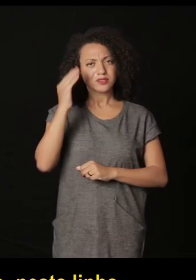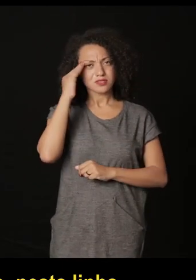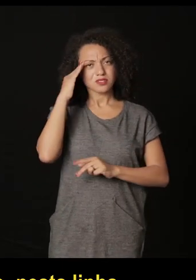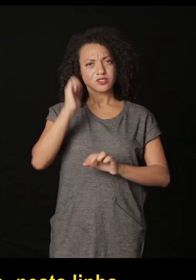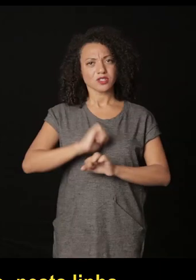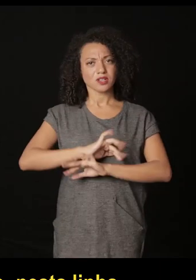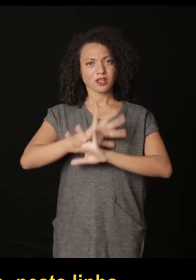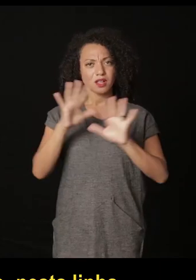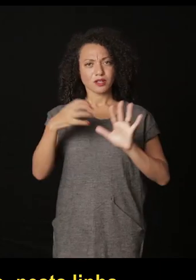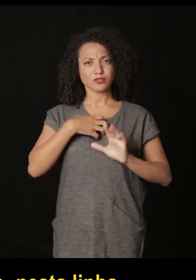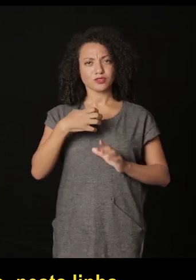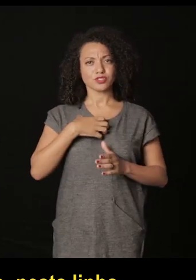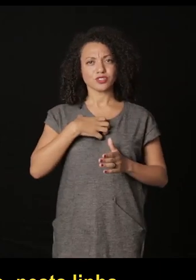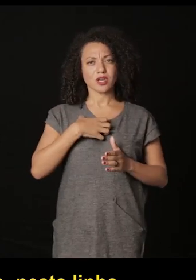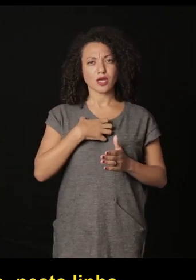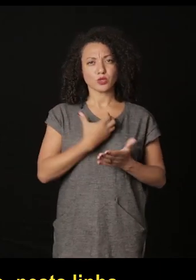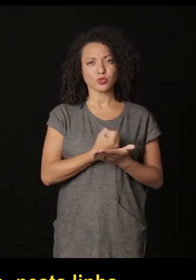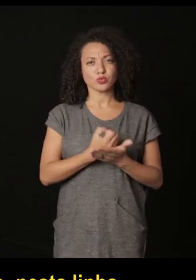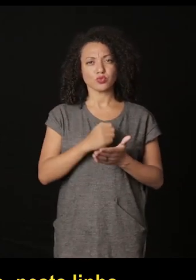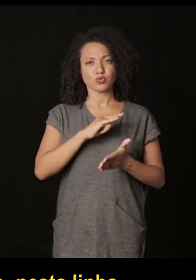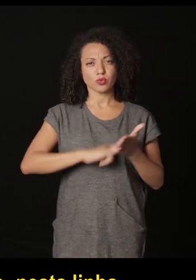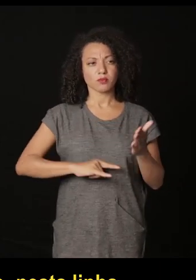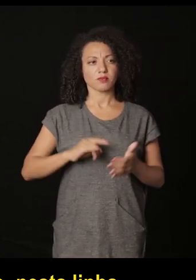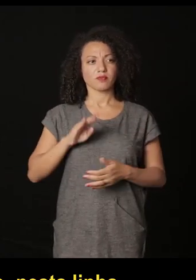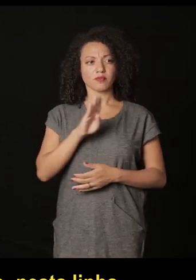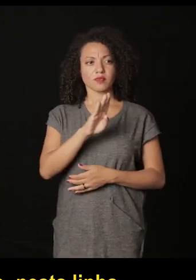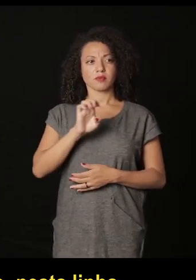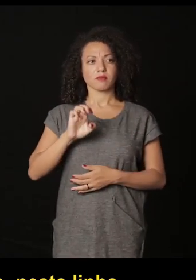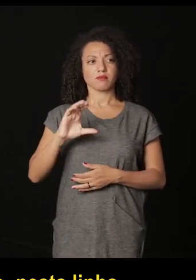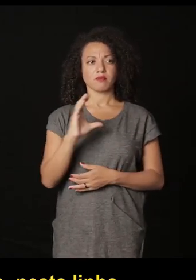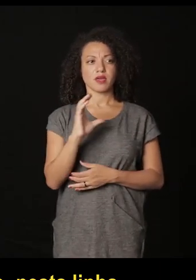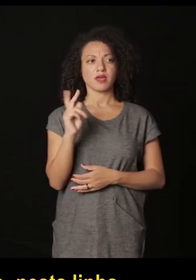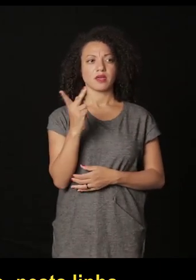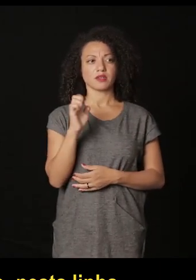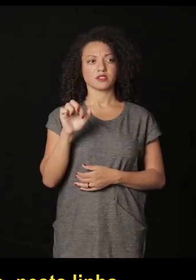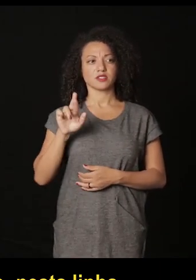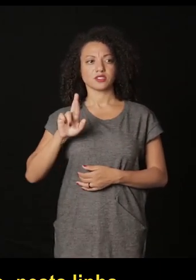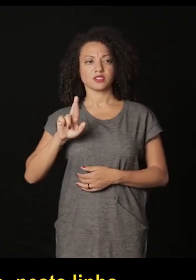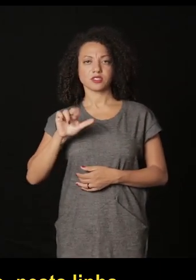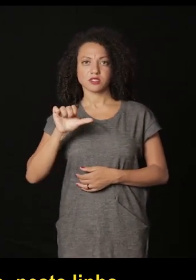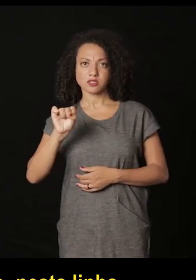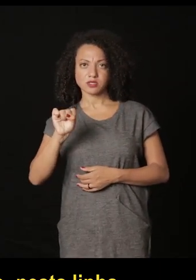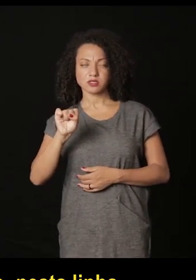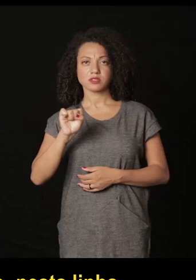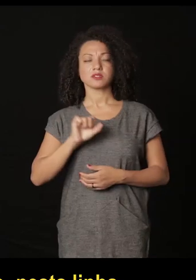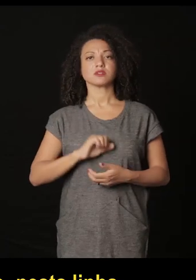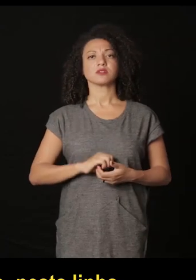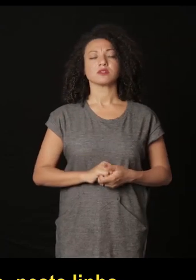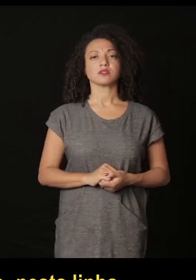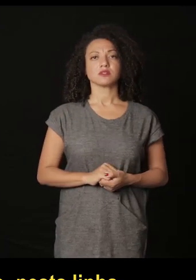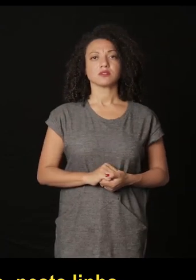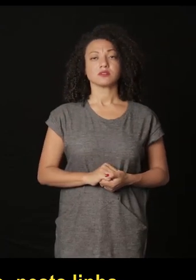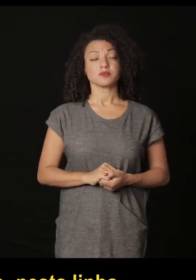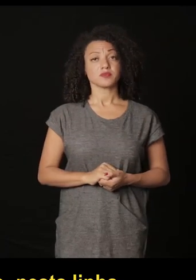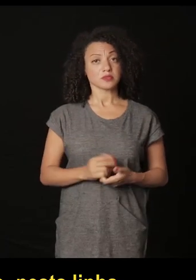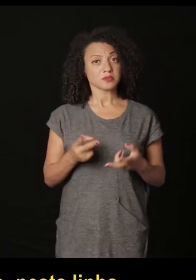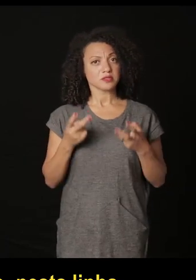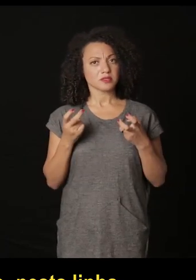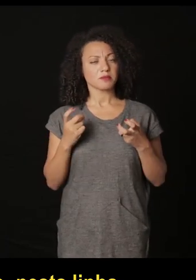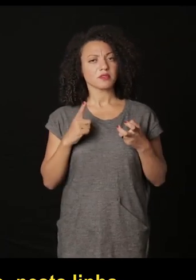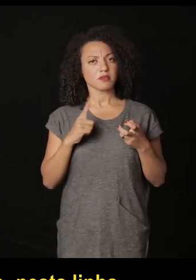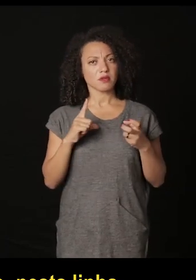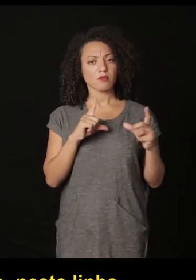post-guerra claramente temos nesta linea do estilo documental os